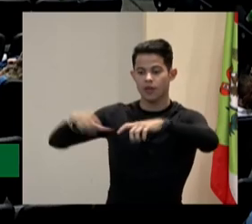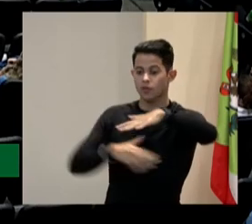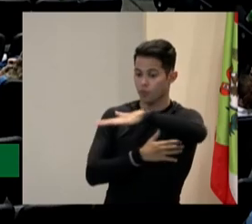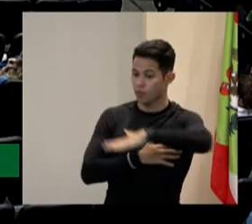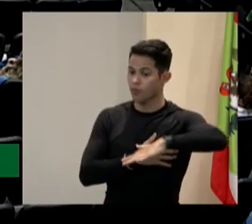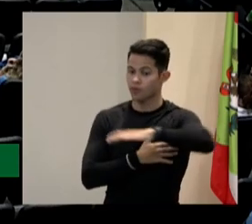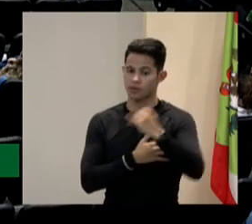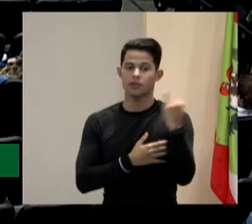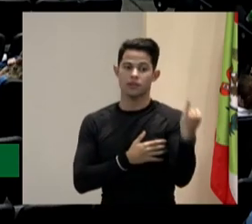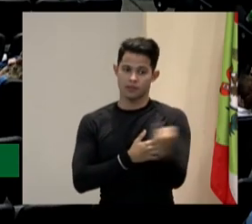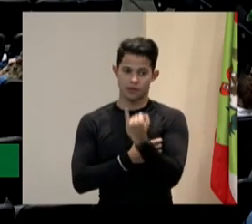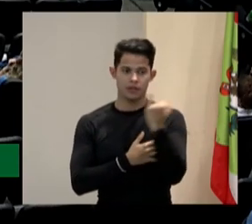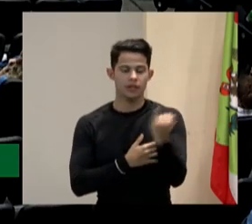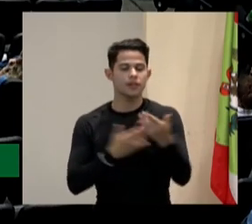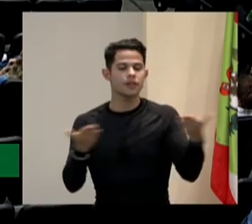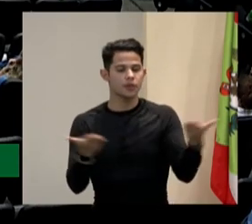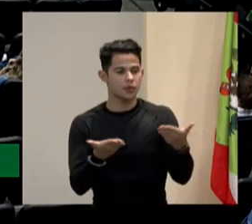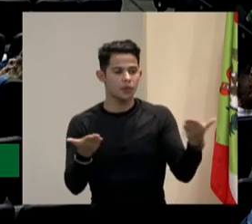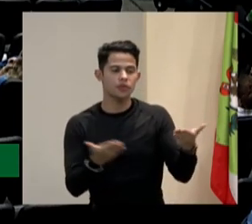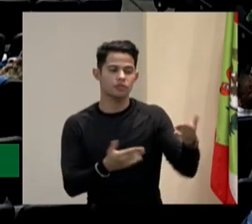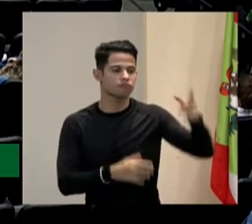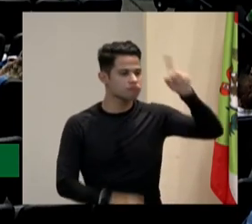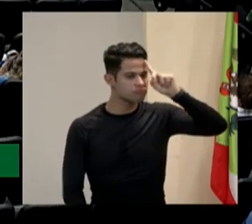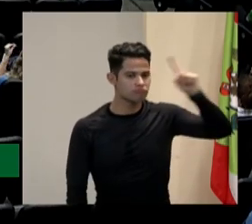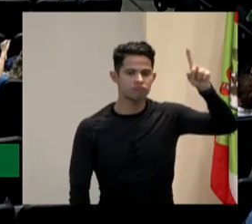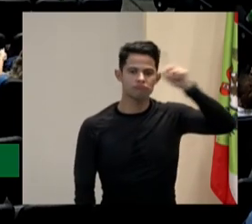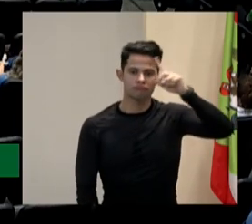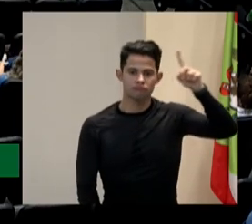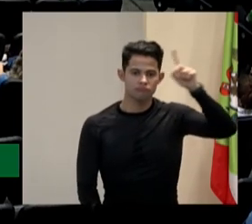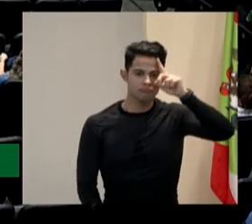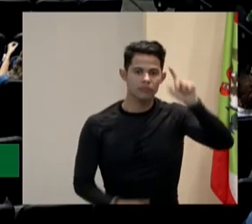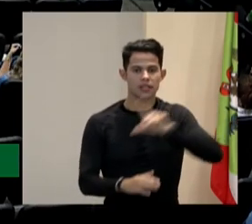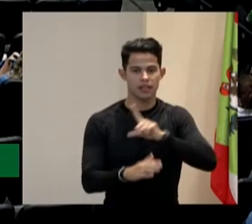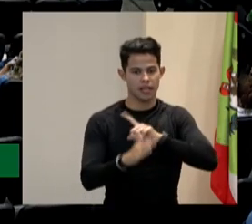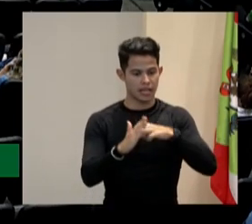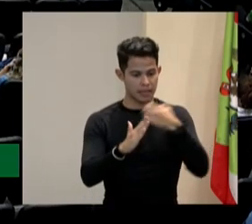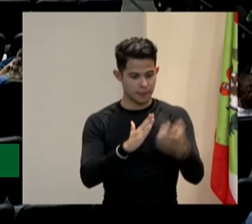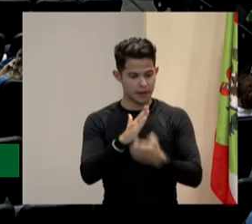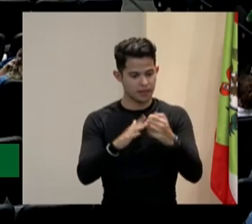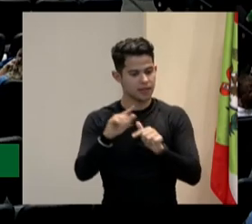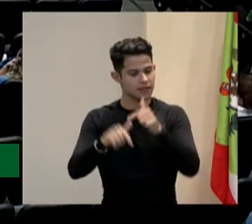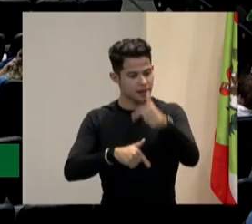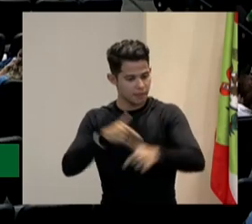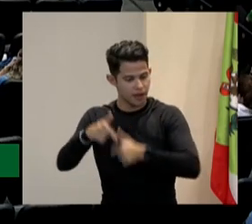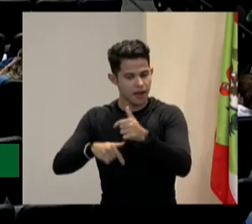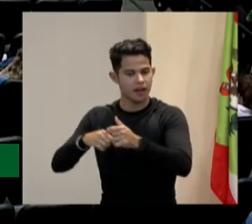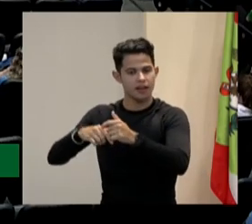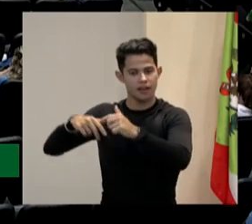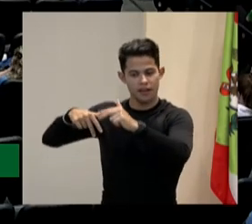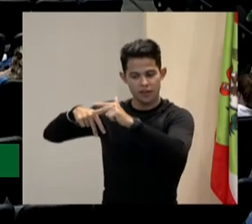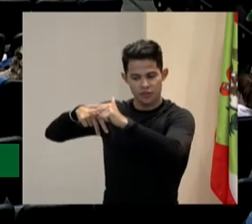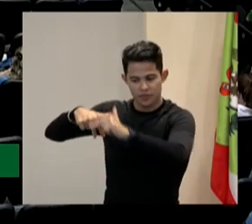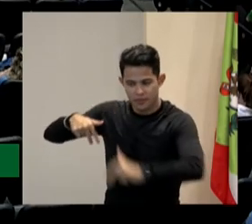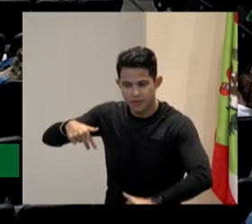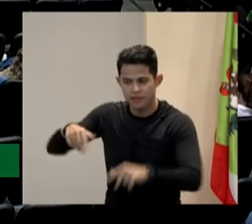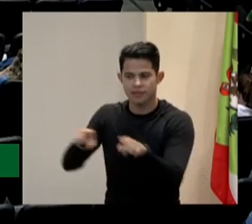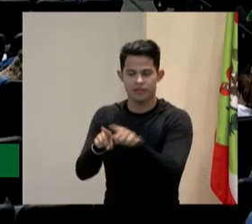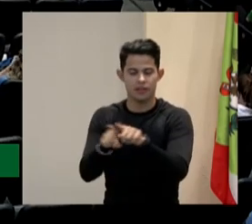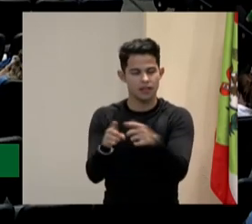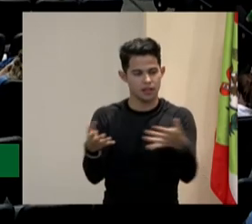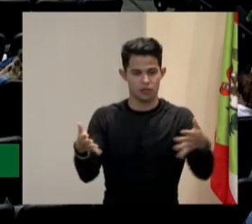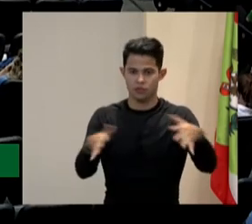dia, cada vez mais, vocês veem as empresas que trabalham com diversidade e inclusão. E isso para todos os pilares.